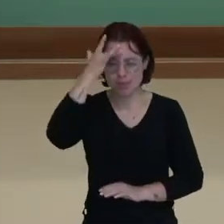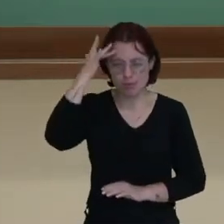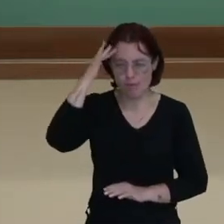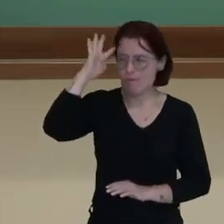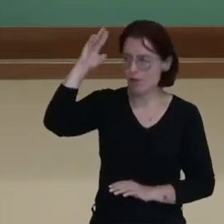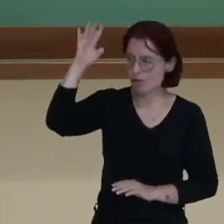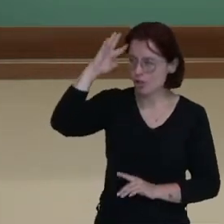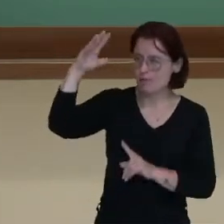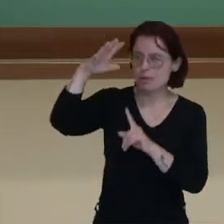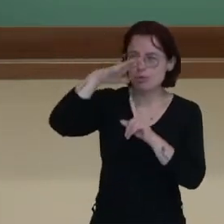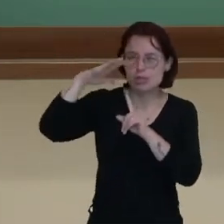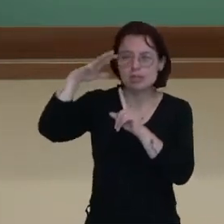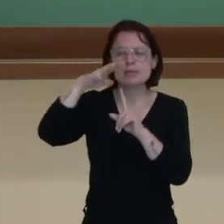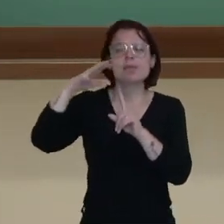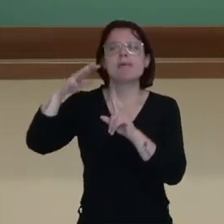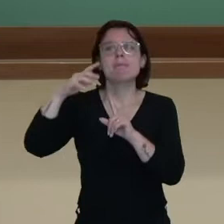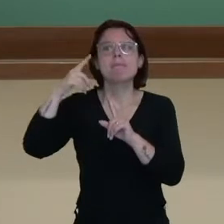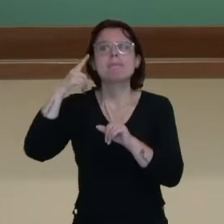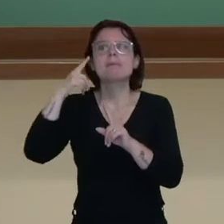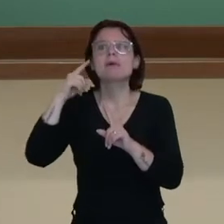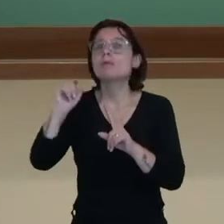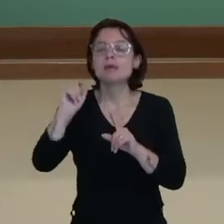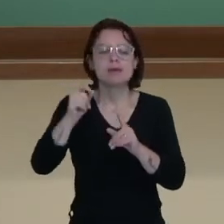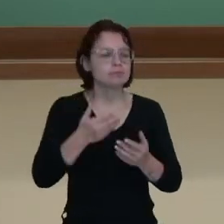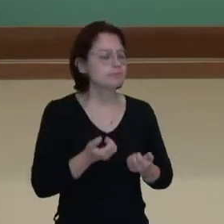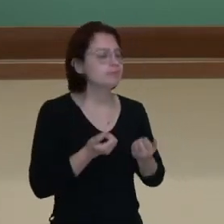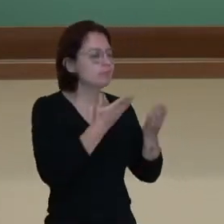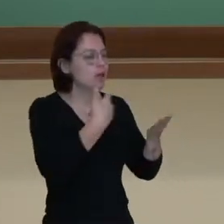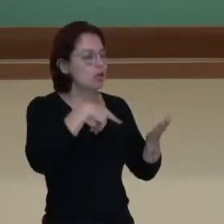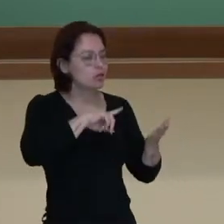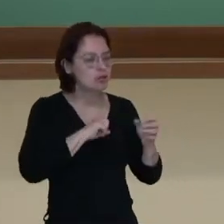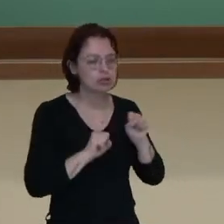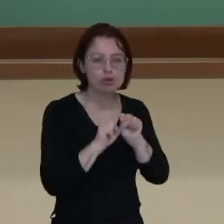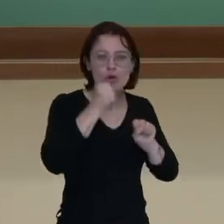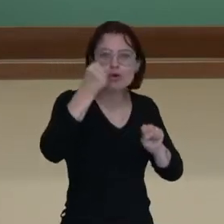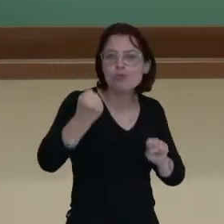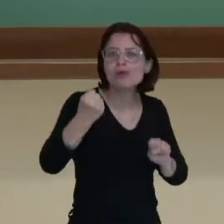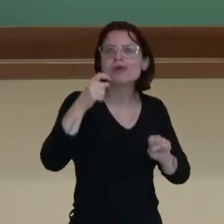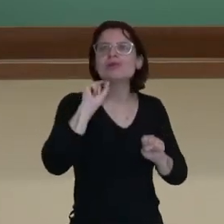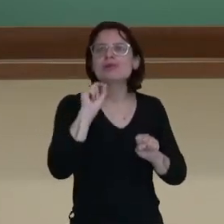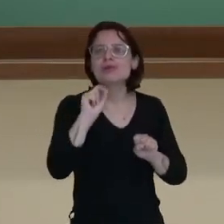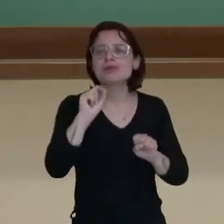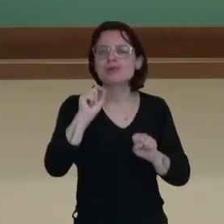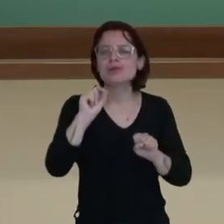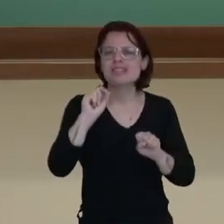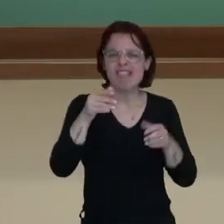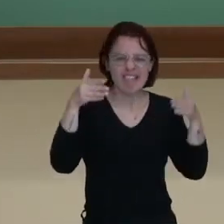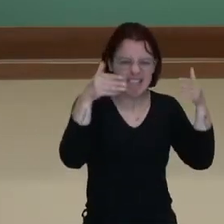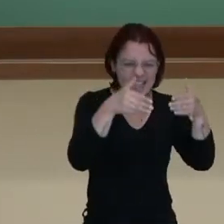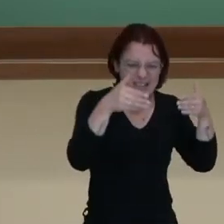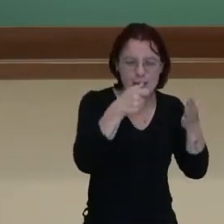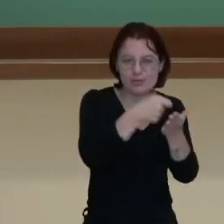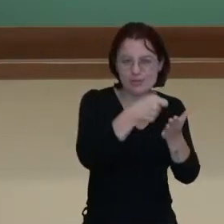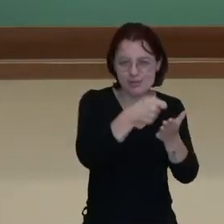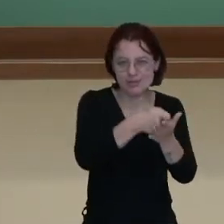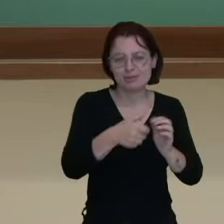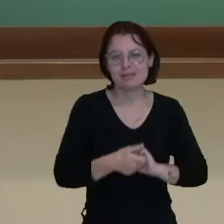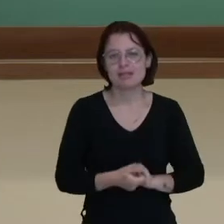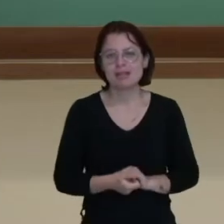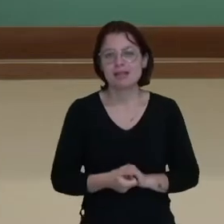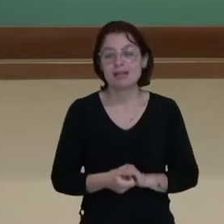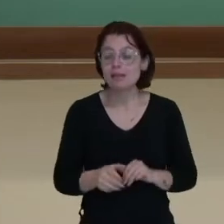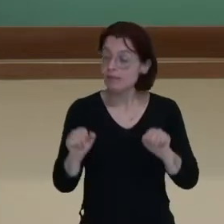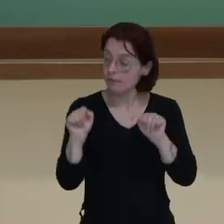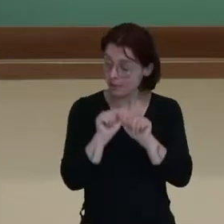propondo para a gente esse rompimento com as explicações metafísicas e o fazer